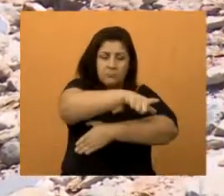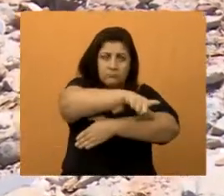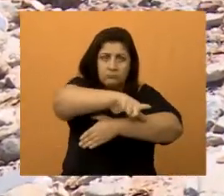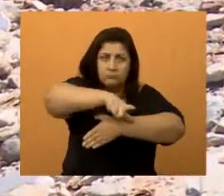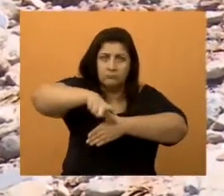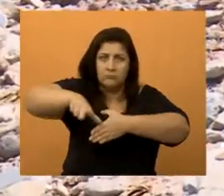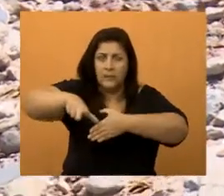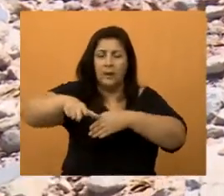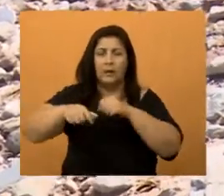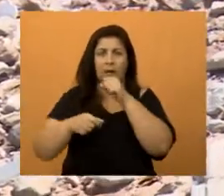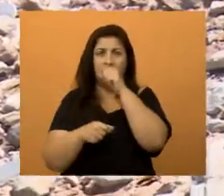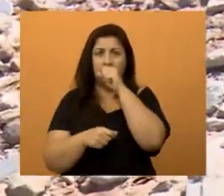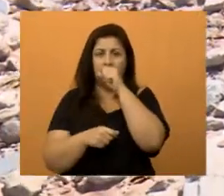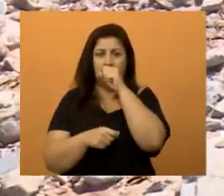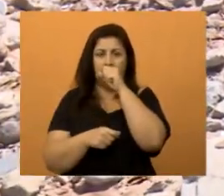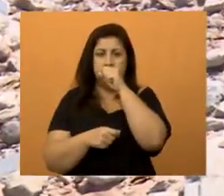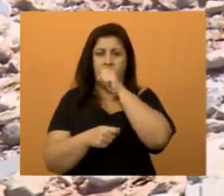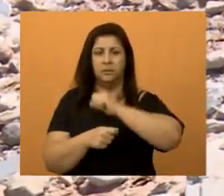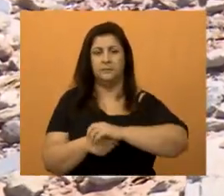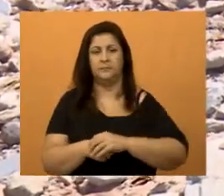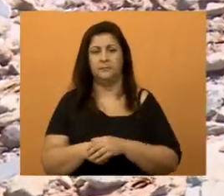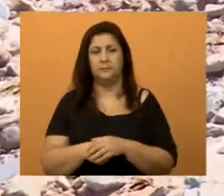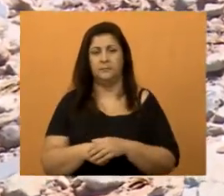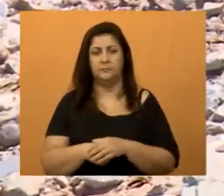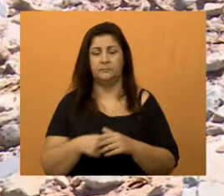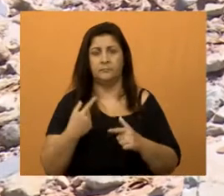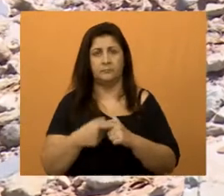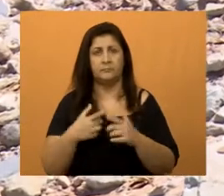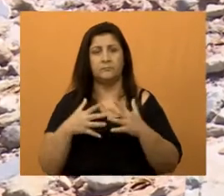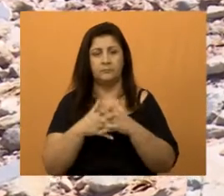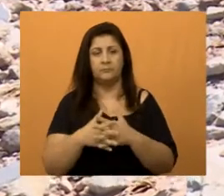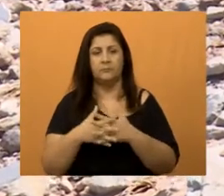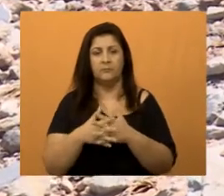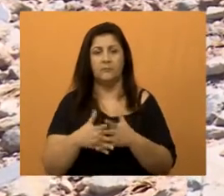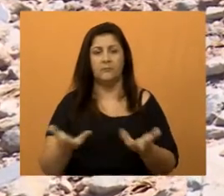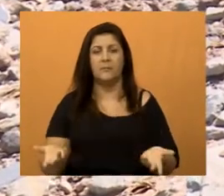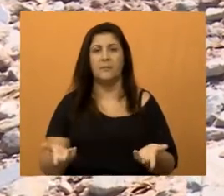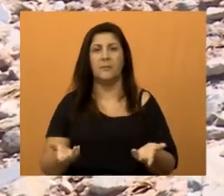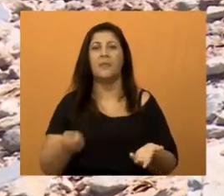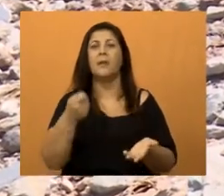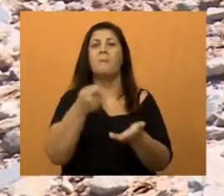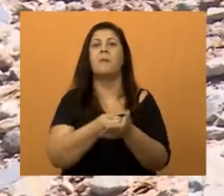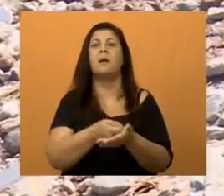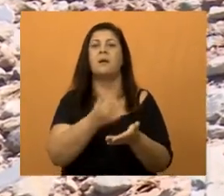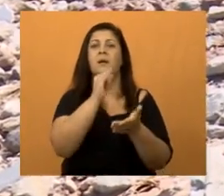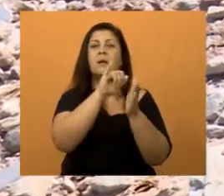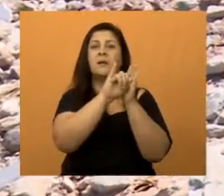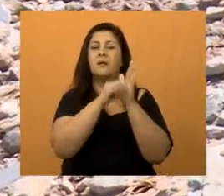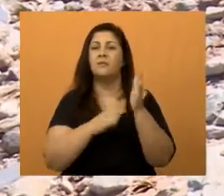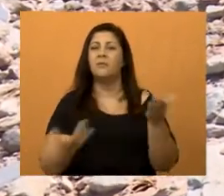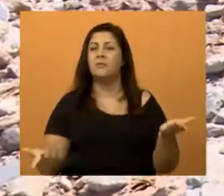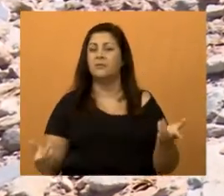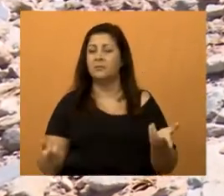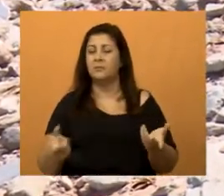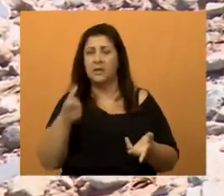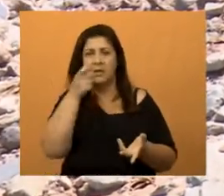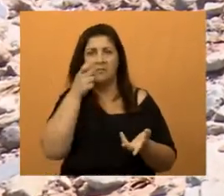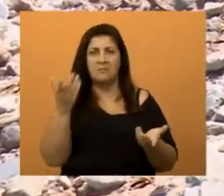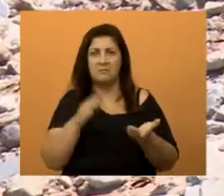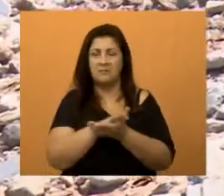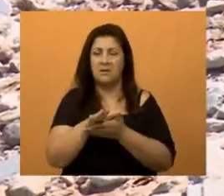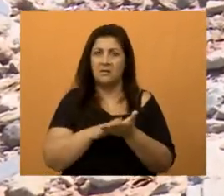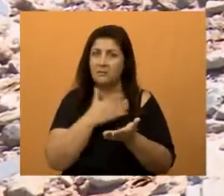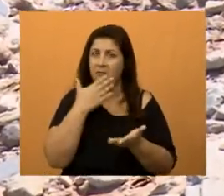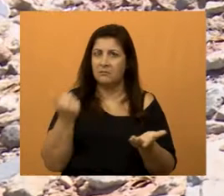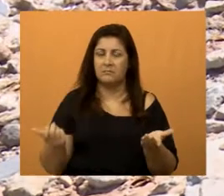27 para cá, e é muito complicado. Chegou o cartão do IPTU para a gente pagar, a gente tem pagar, mas a benfeitoria na rua que a gente espera